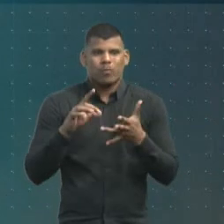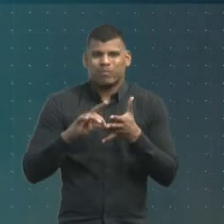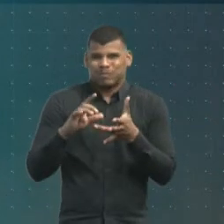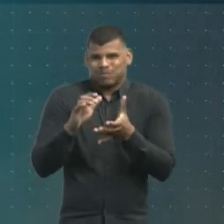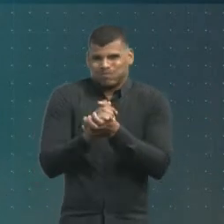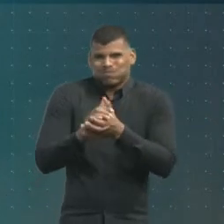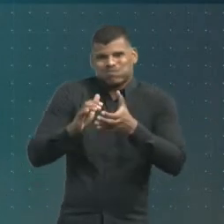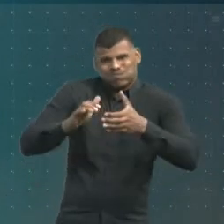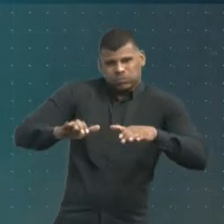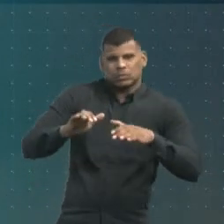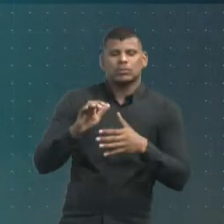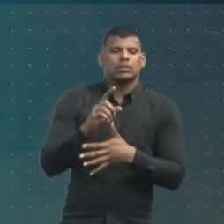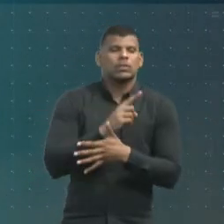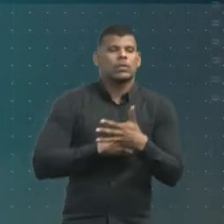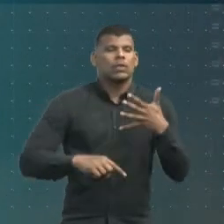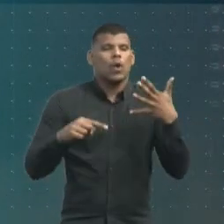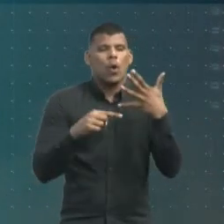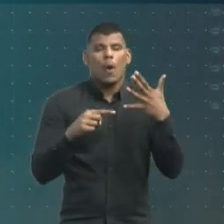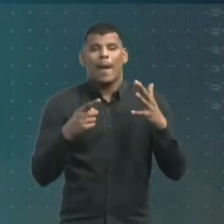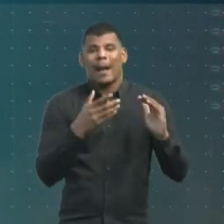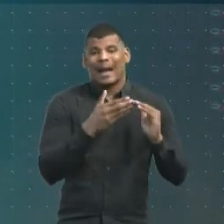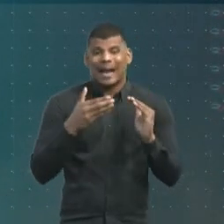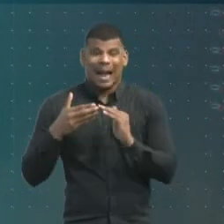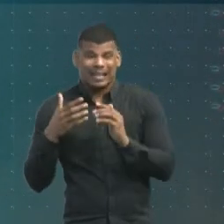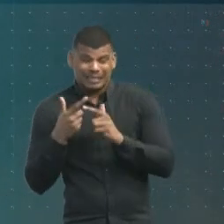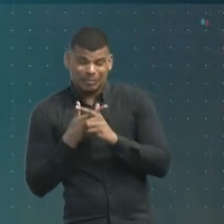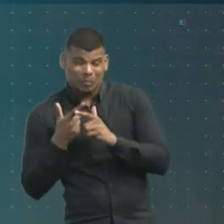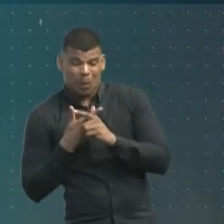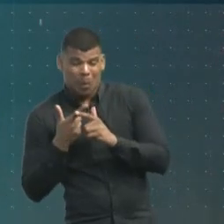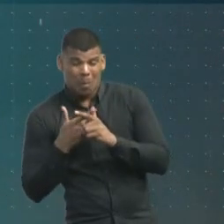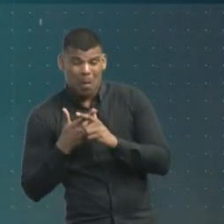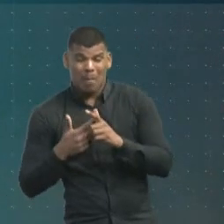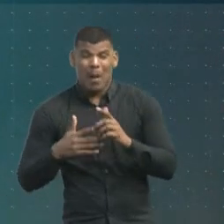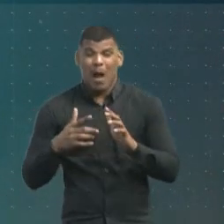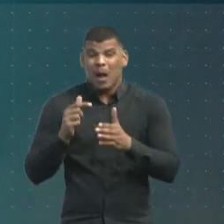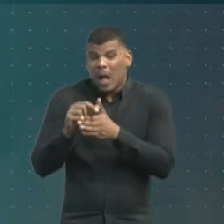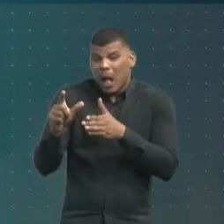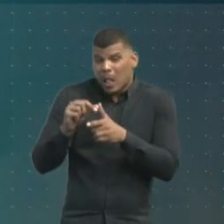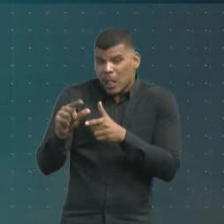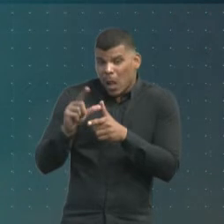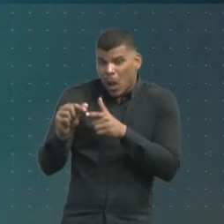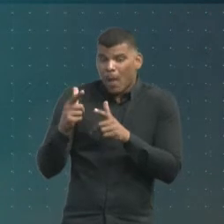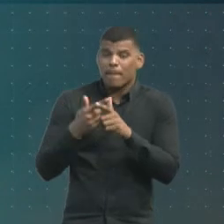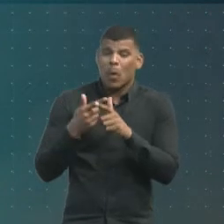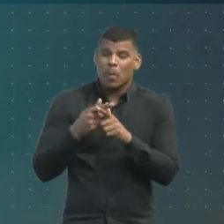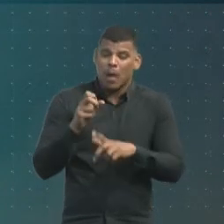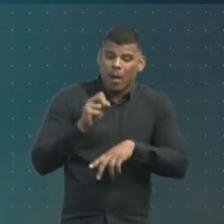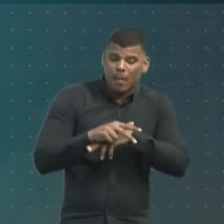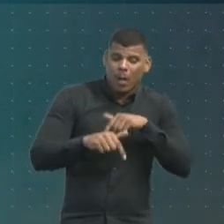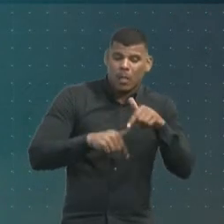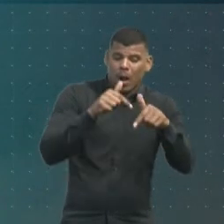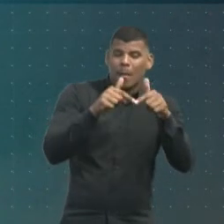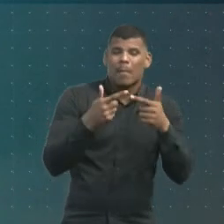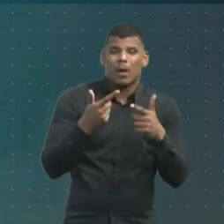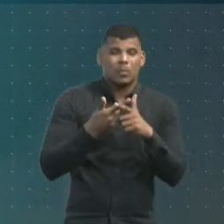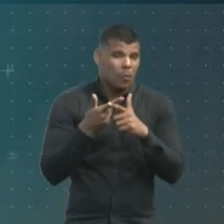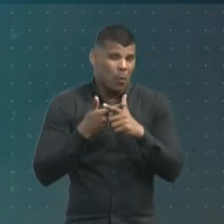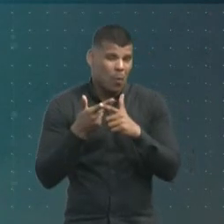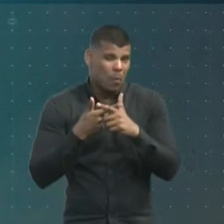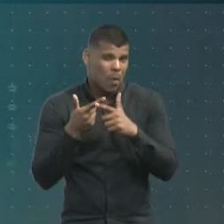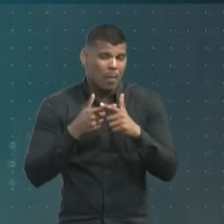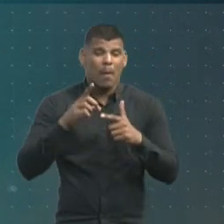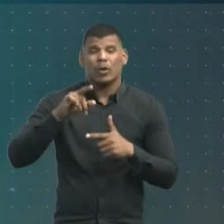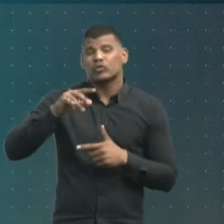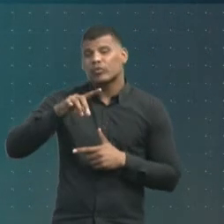estável, conflito de imóvel, conflito de locação, conflito trabalhista, cobrança de dívida,